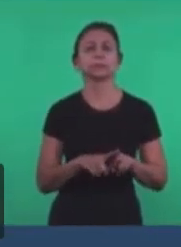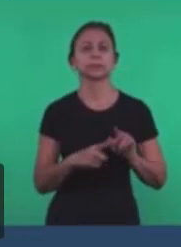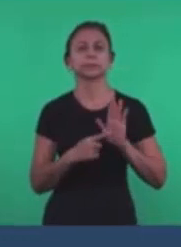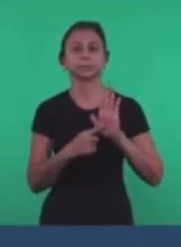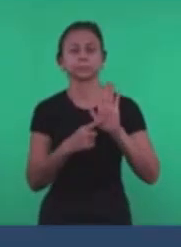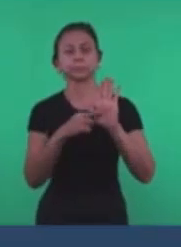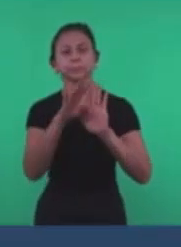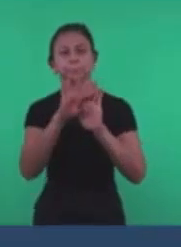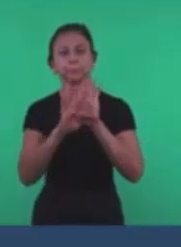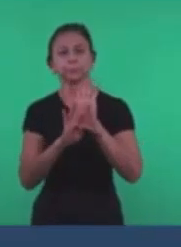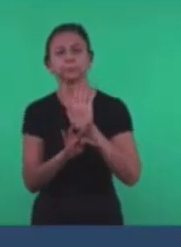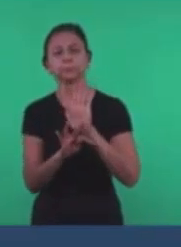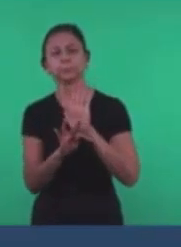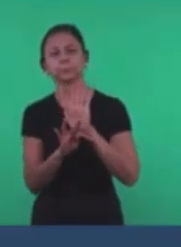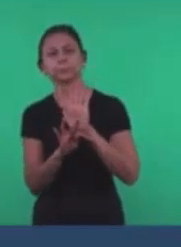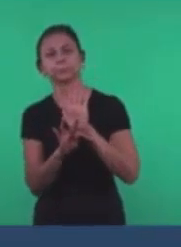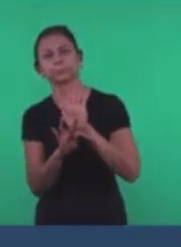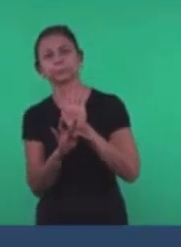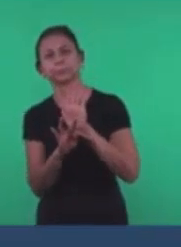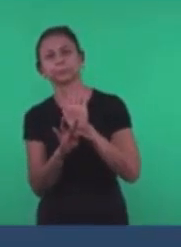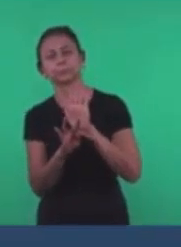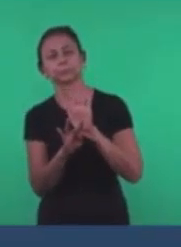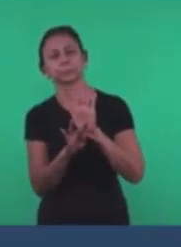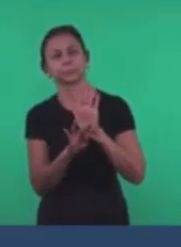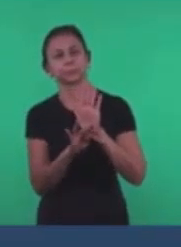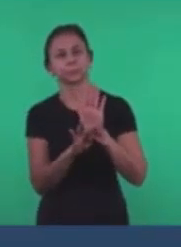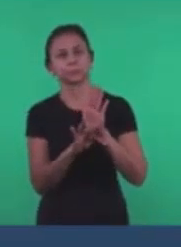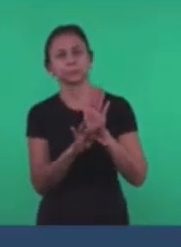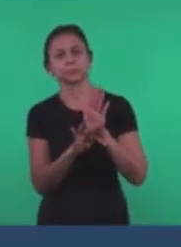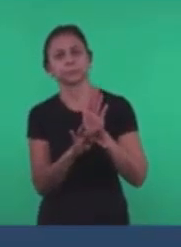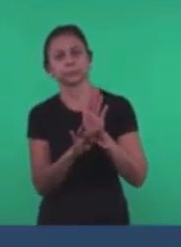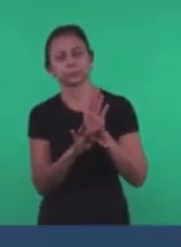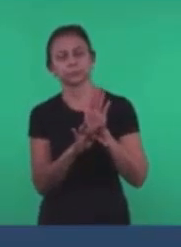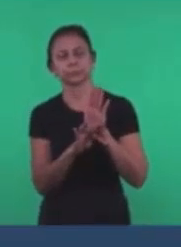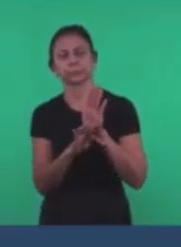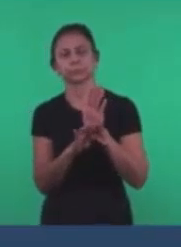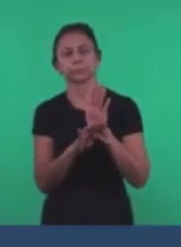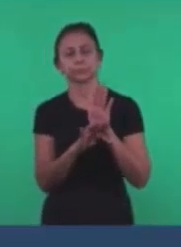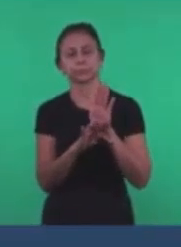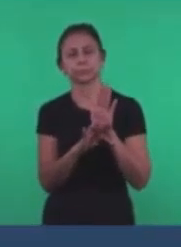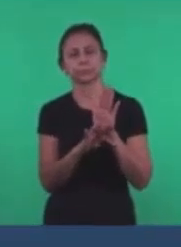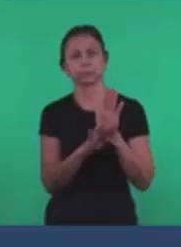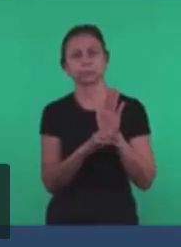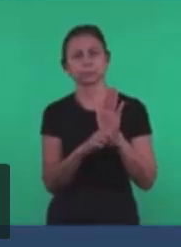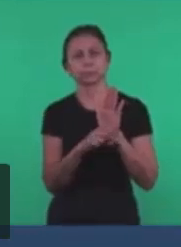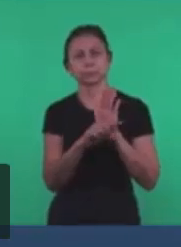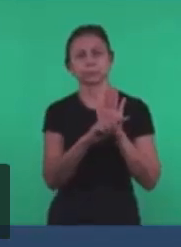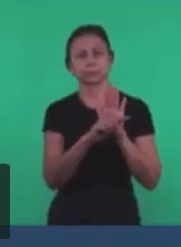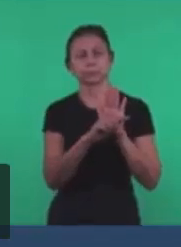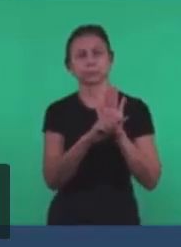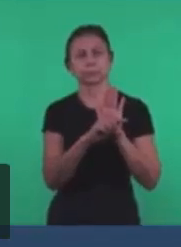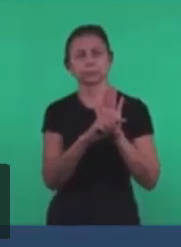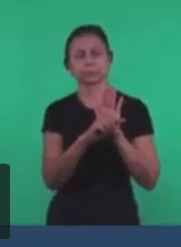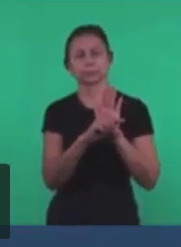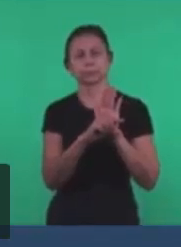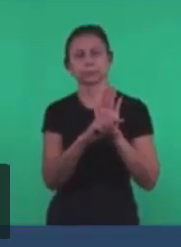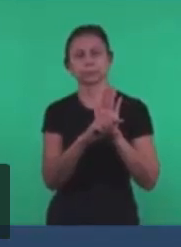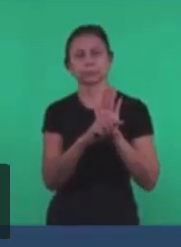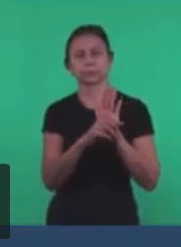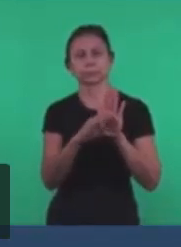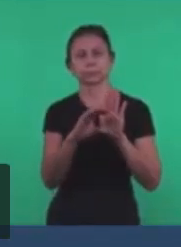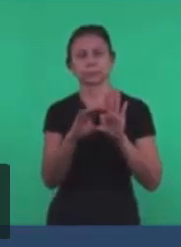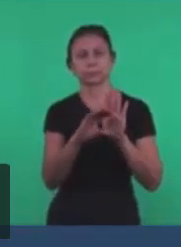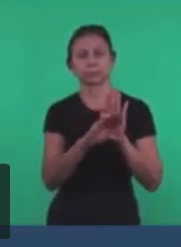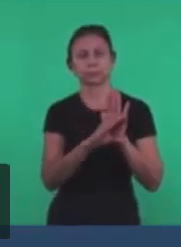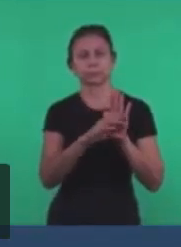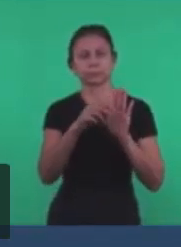texto Em que se encontra O que se encontra Entre os versos 1 a 4 Do capítulo 1 Primeiro